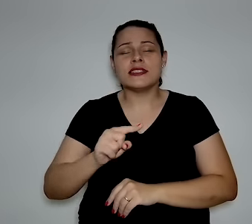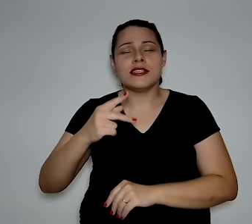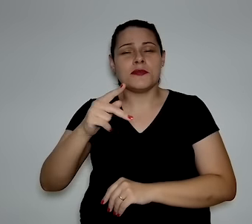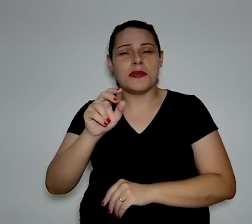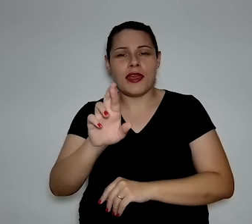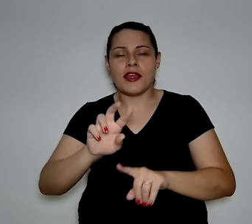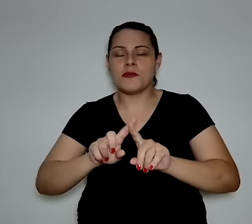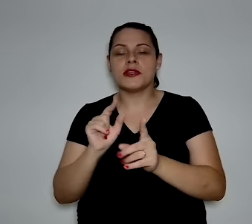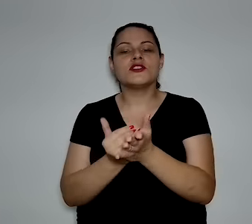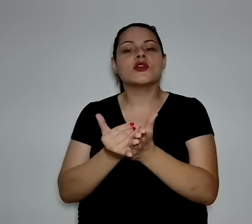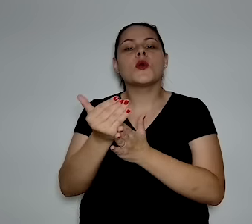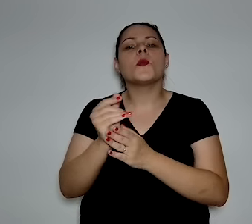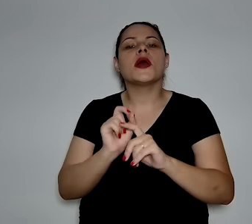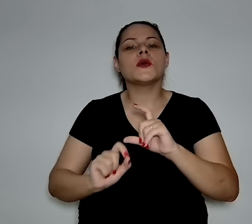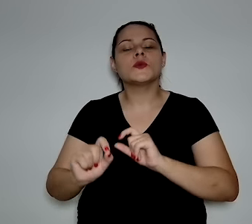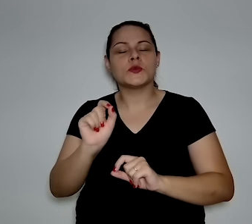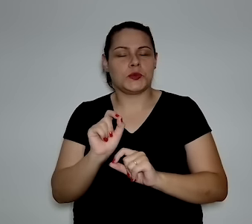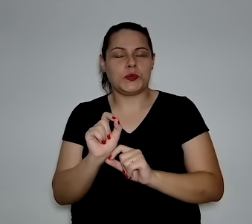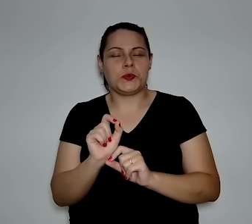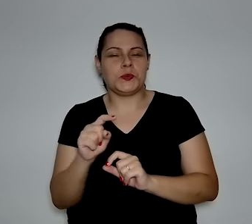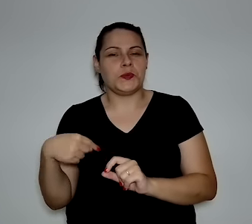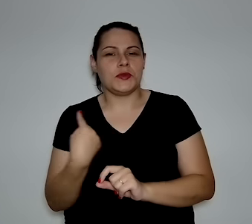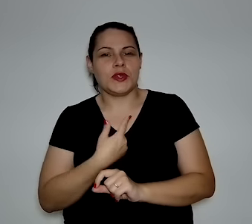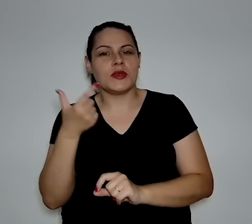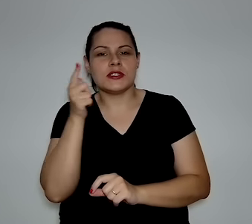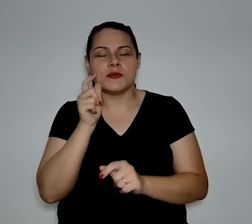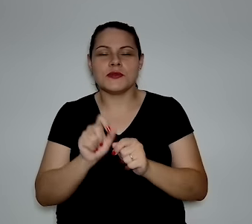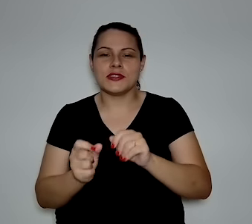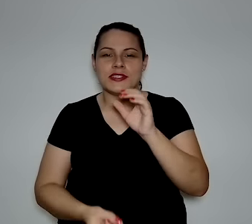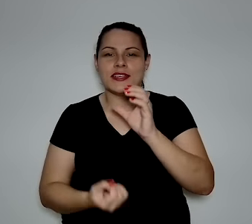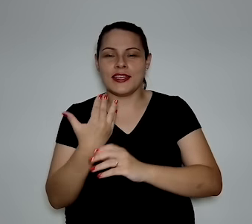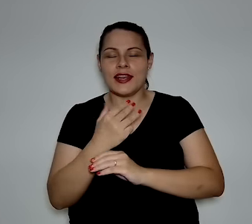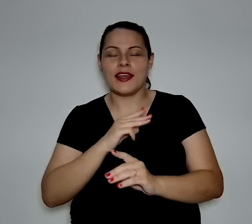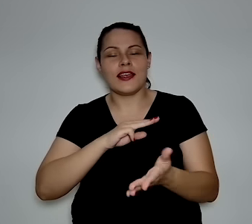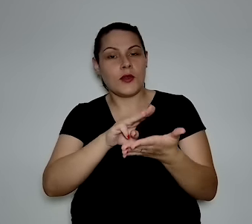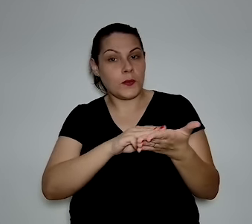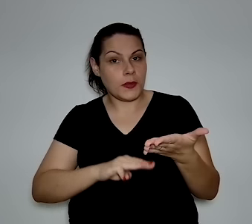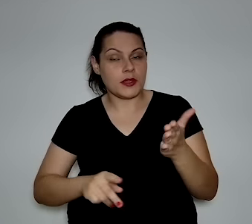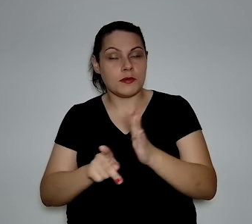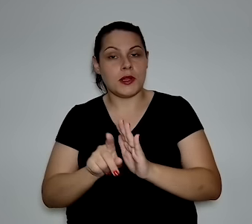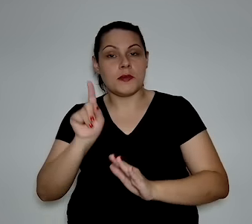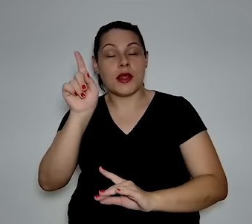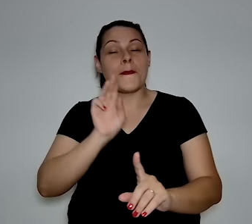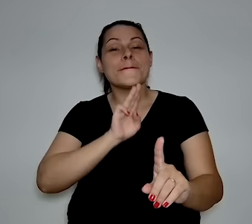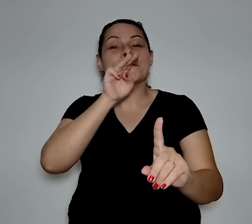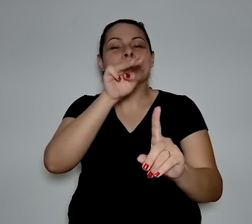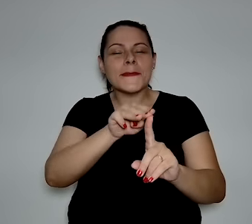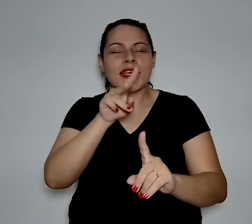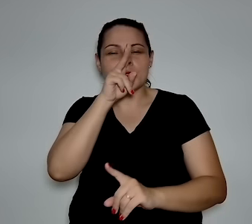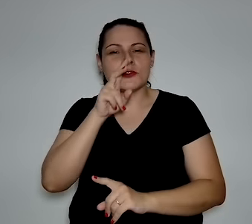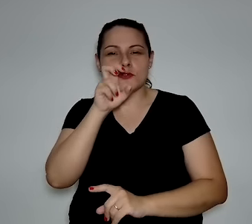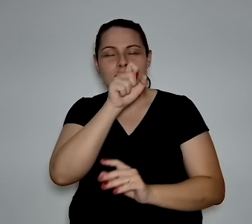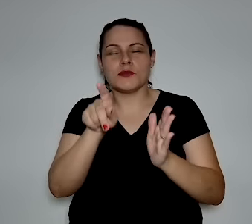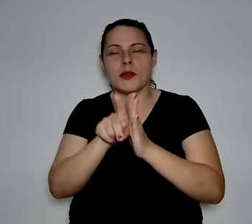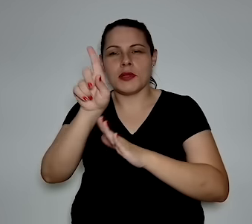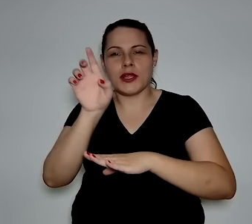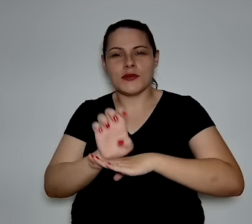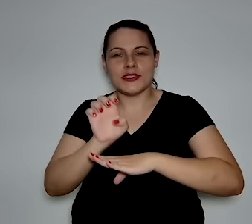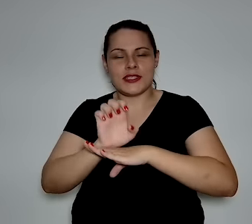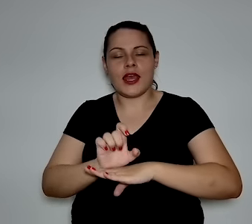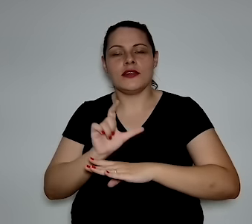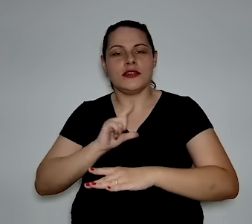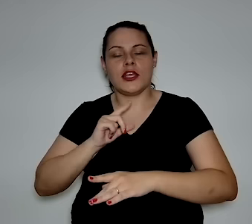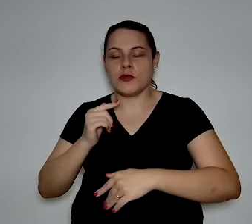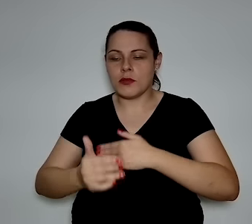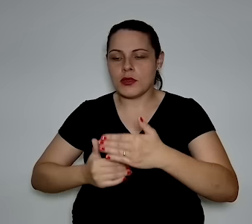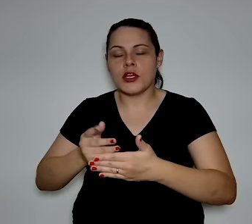e essa ZPE deu origem porque nós estabelecemos como método, no Estado do Ceará nós temos política pública com